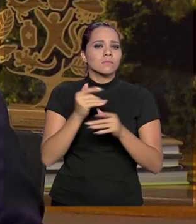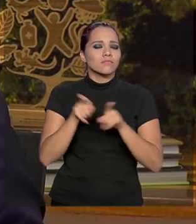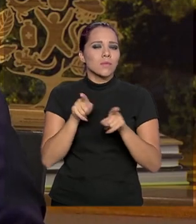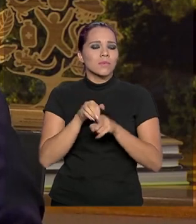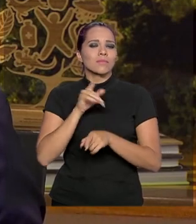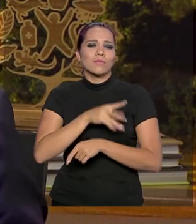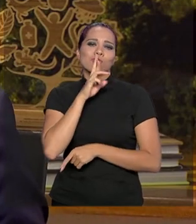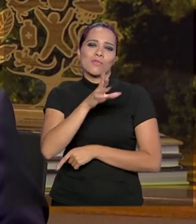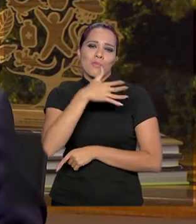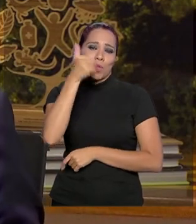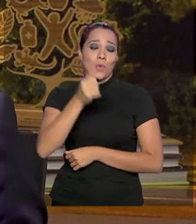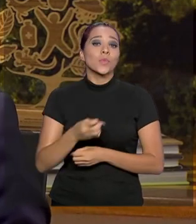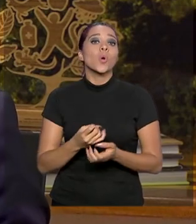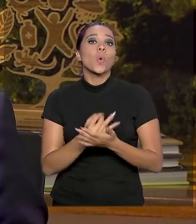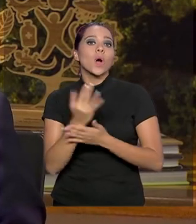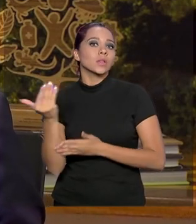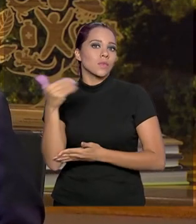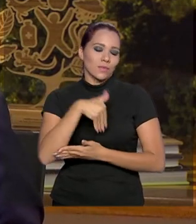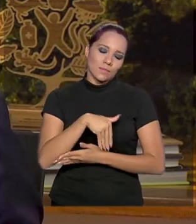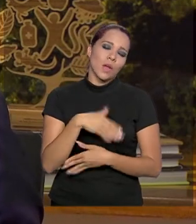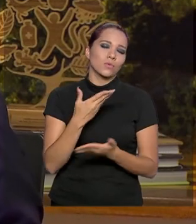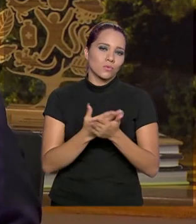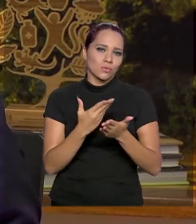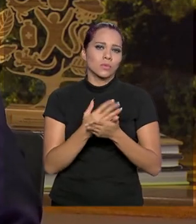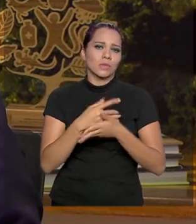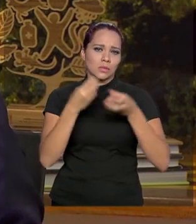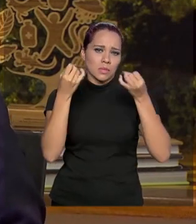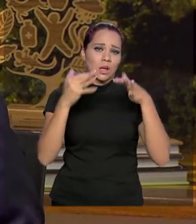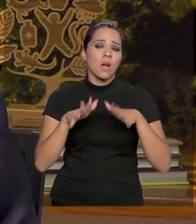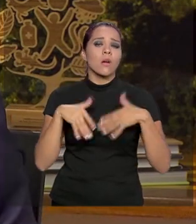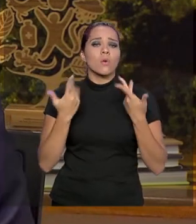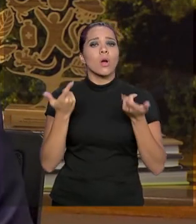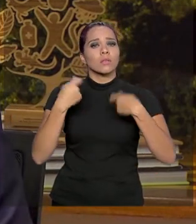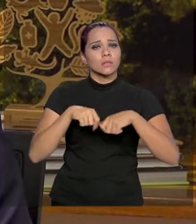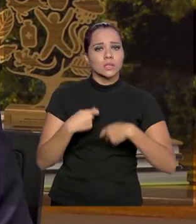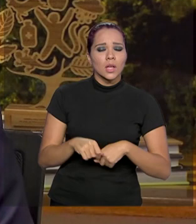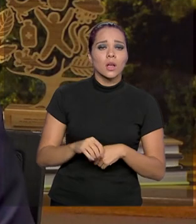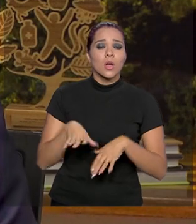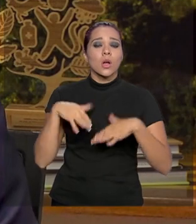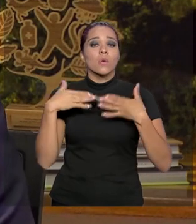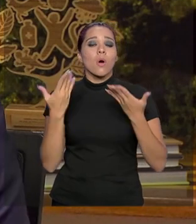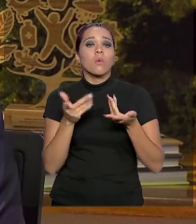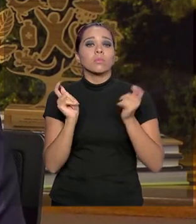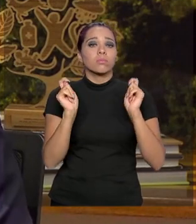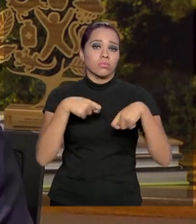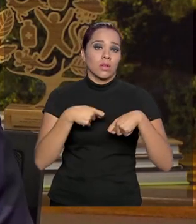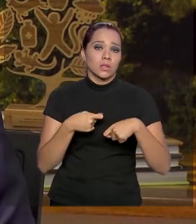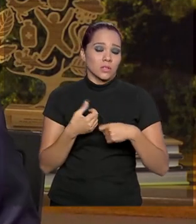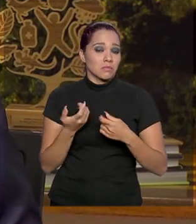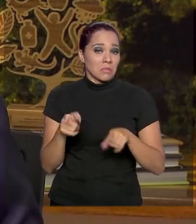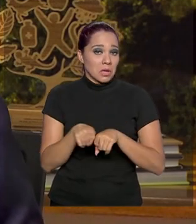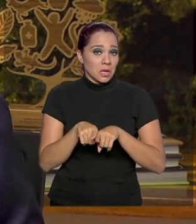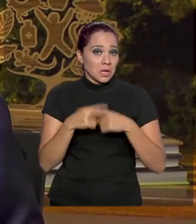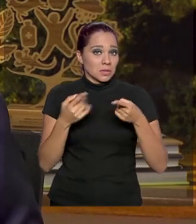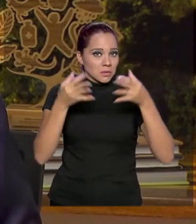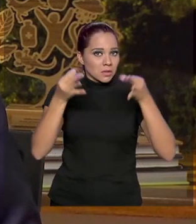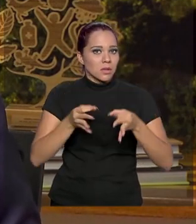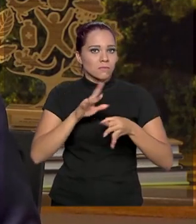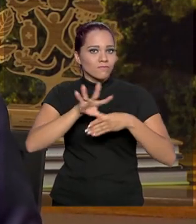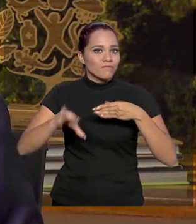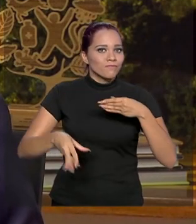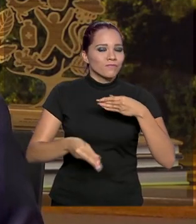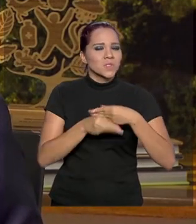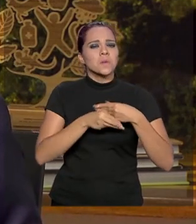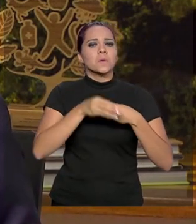efetivo. Quantos virão? É o estudo que vai determinar. Qual é que é a necessidade? Qual é que é a possibilidade? Mas certamente será uma agregação